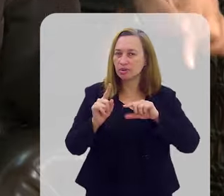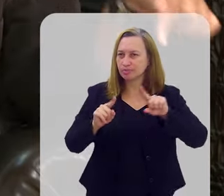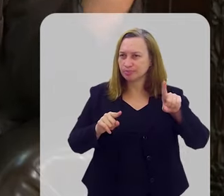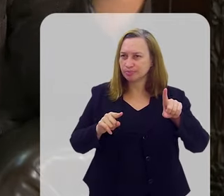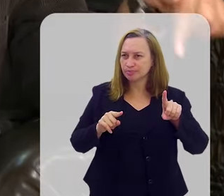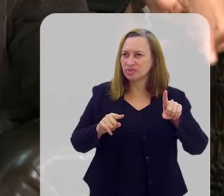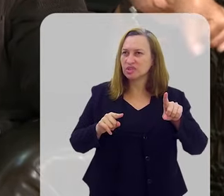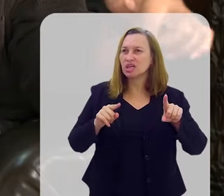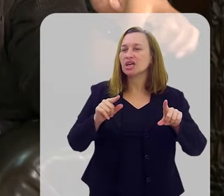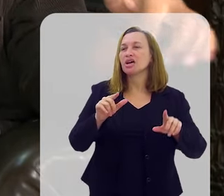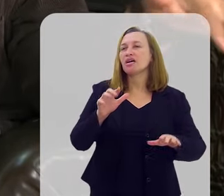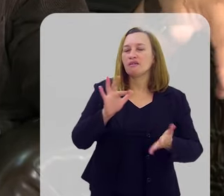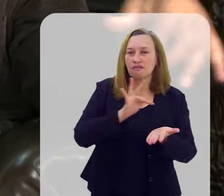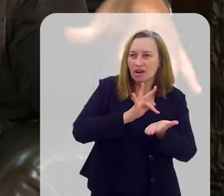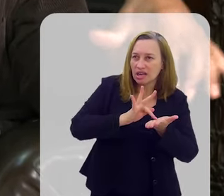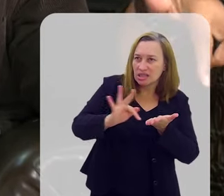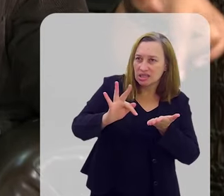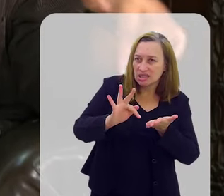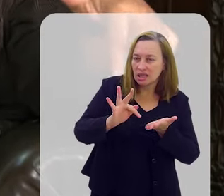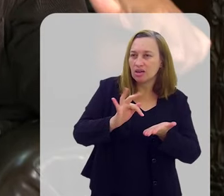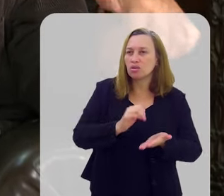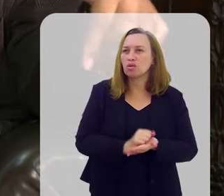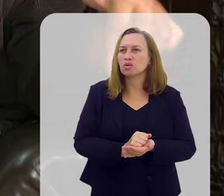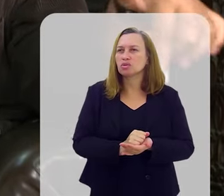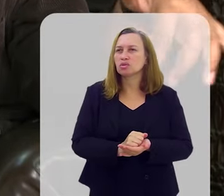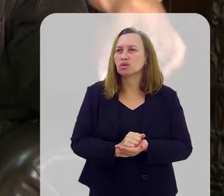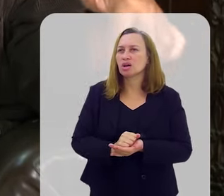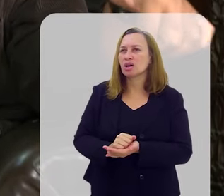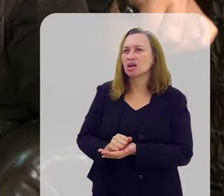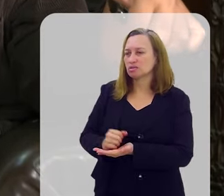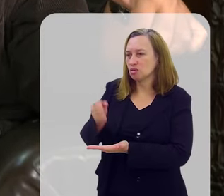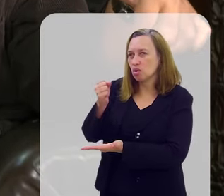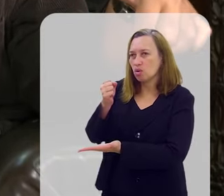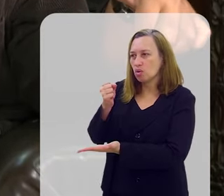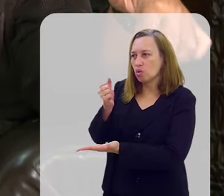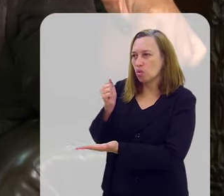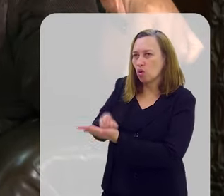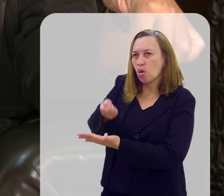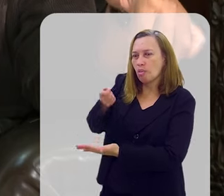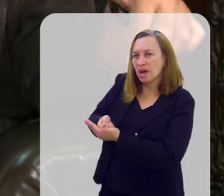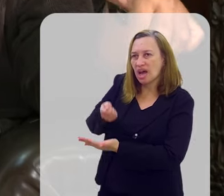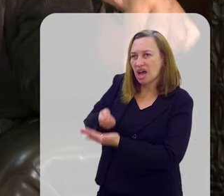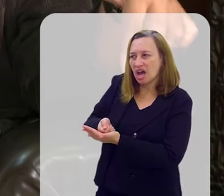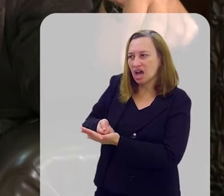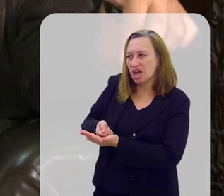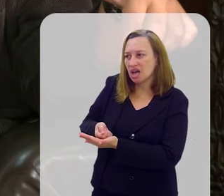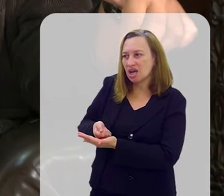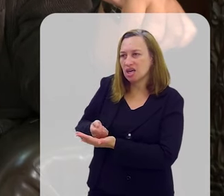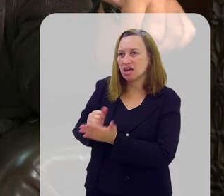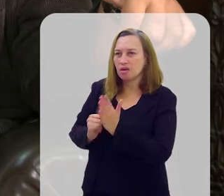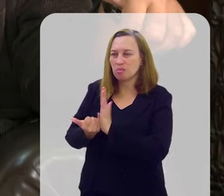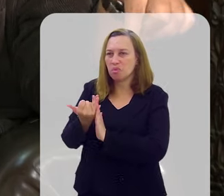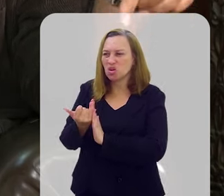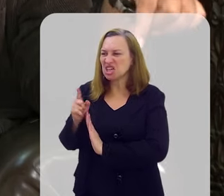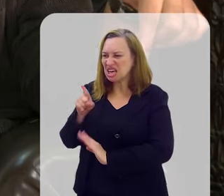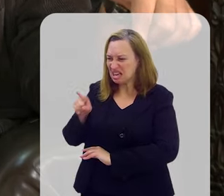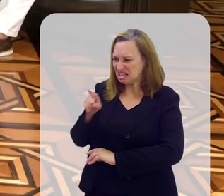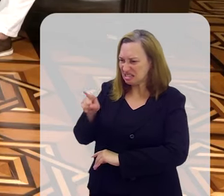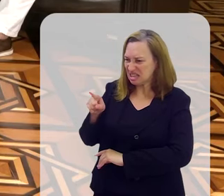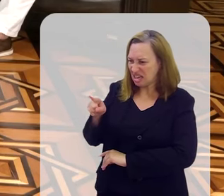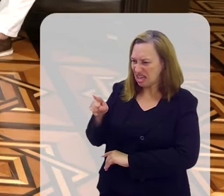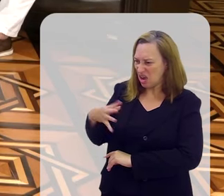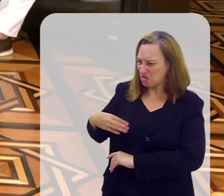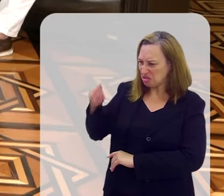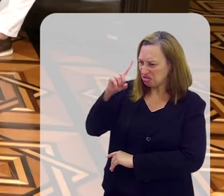os fariseus e os cobradores de impostos estavam aqui julgando. Esse aí é o tal do Messias? Mas veja,